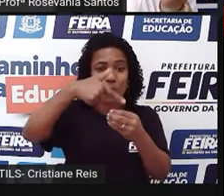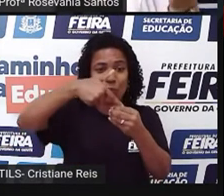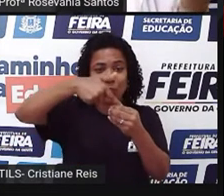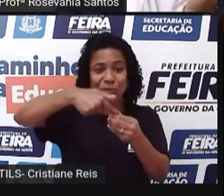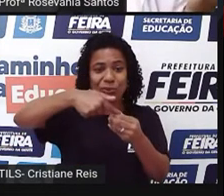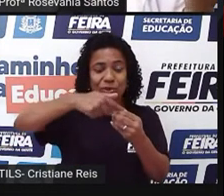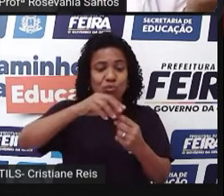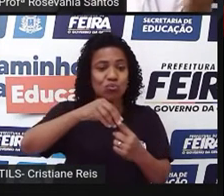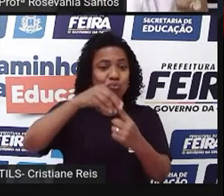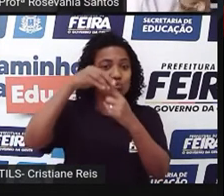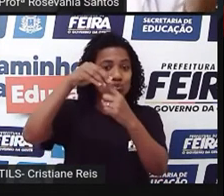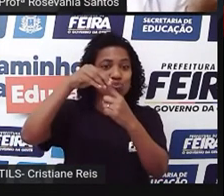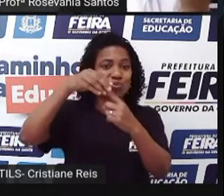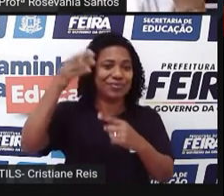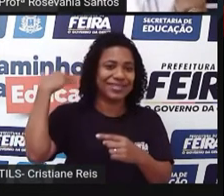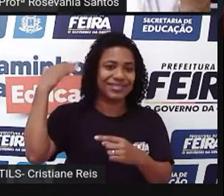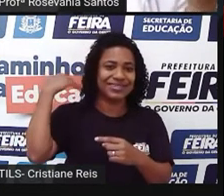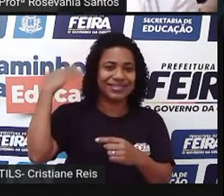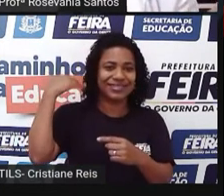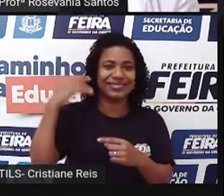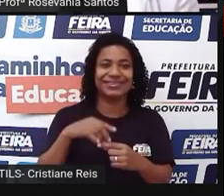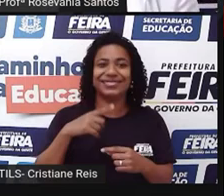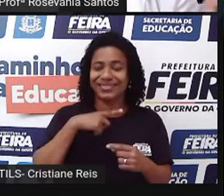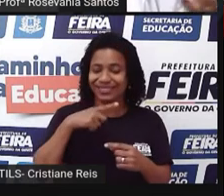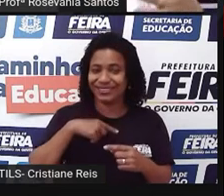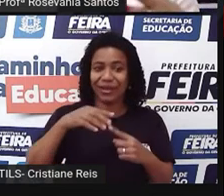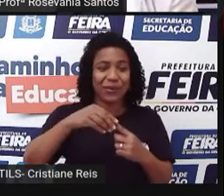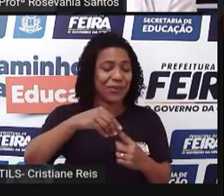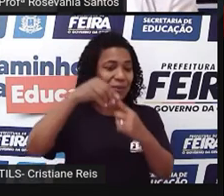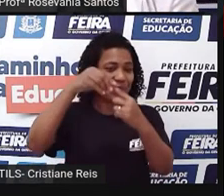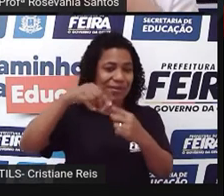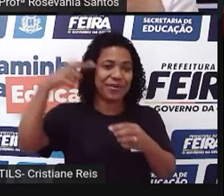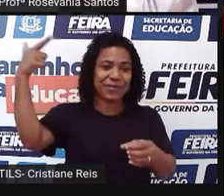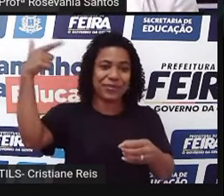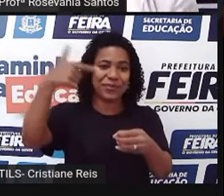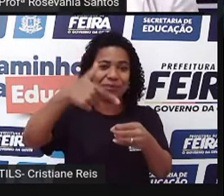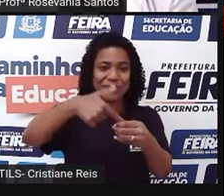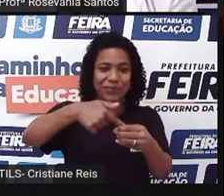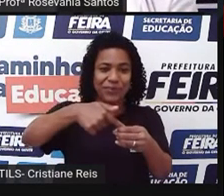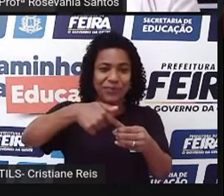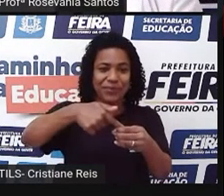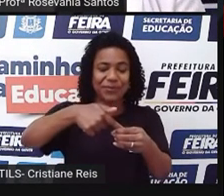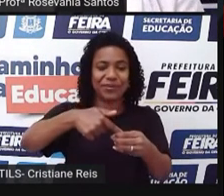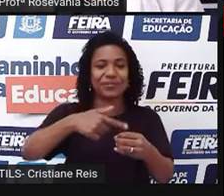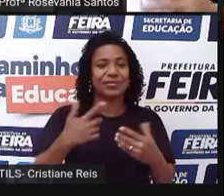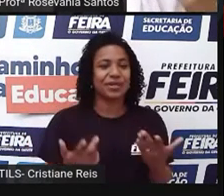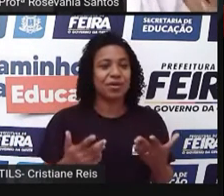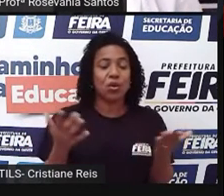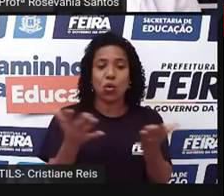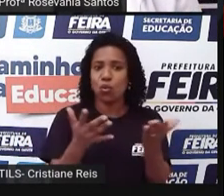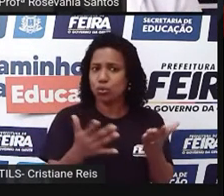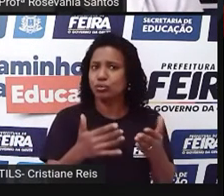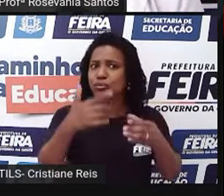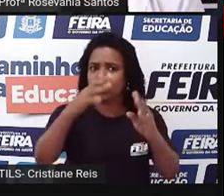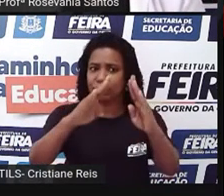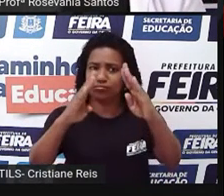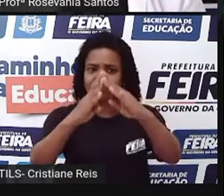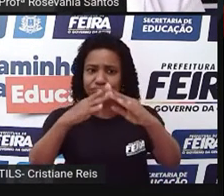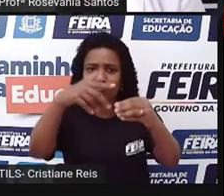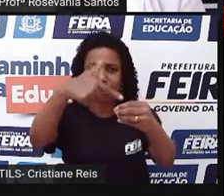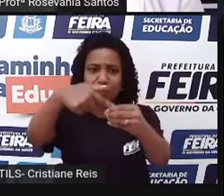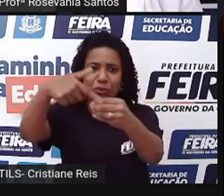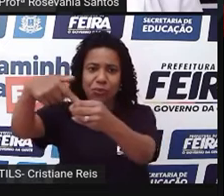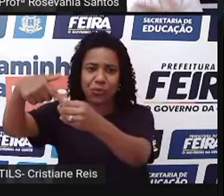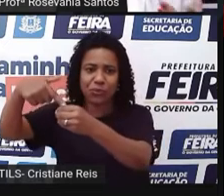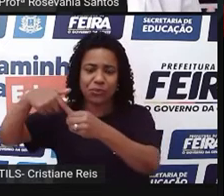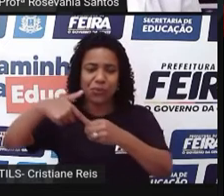né? Mas, enfim, tínhamos uma bomba de gasolina. Hoje pode significar muita coisa perante a quantidade de postos de gasolina